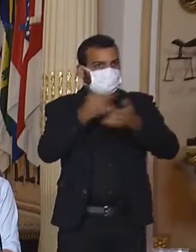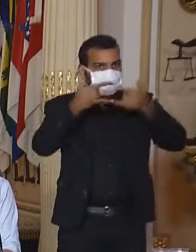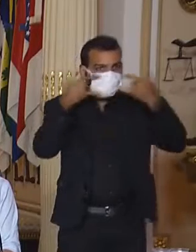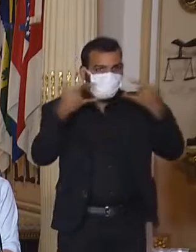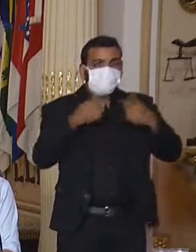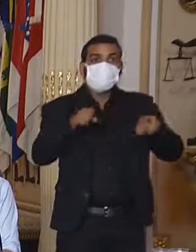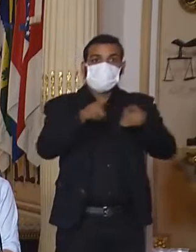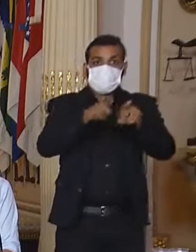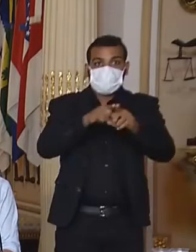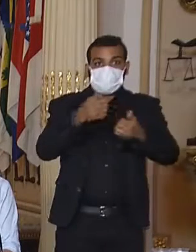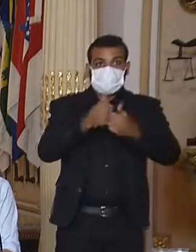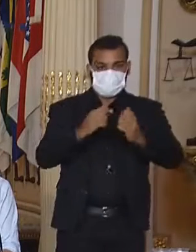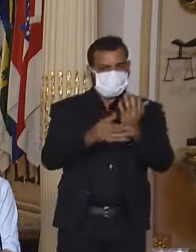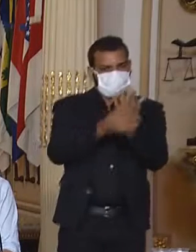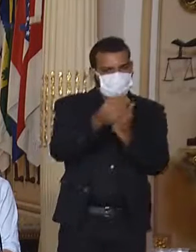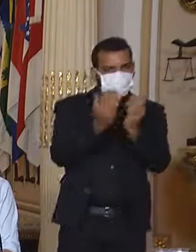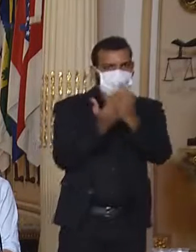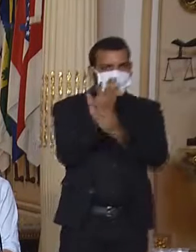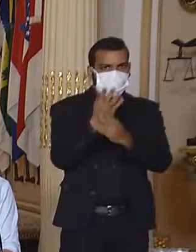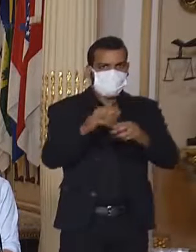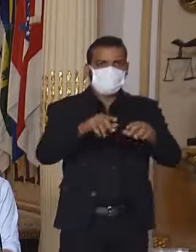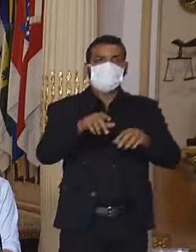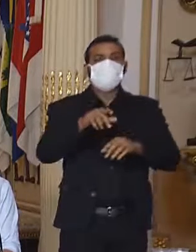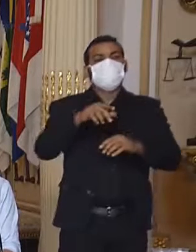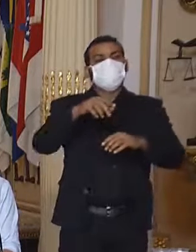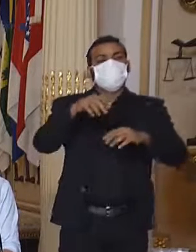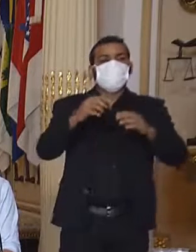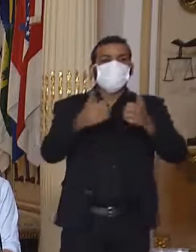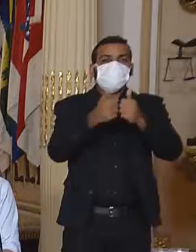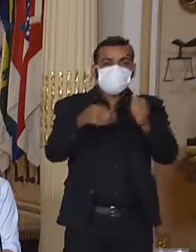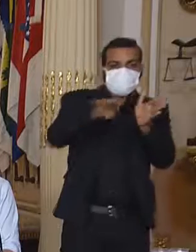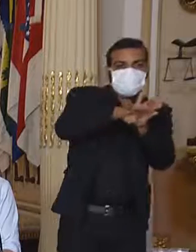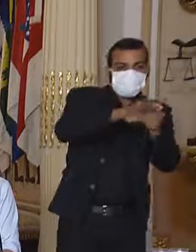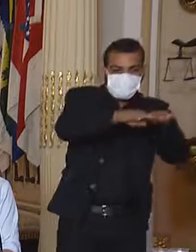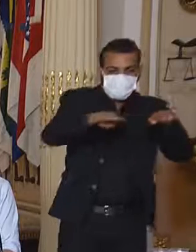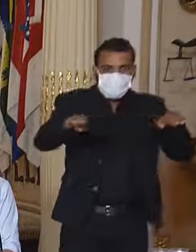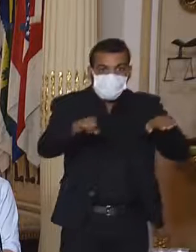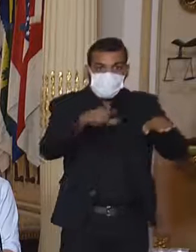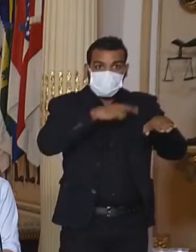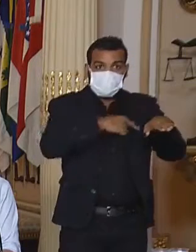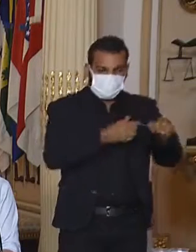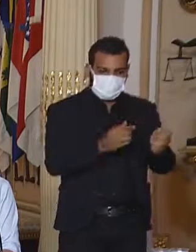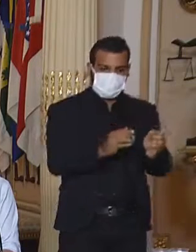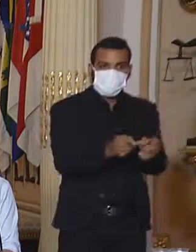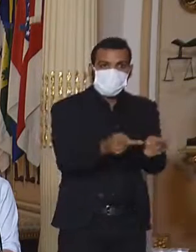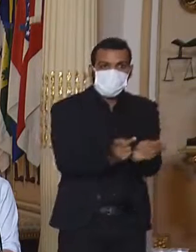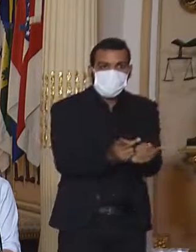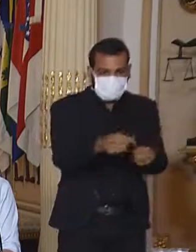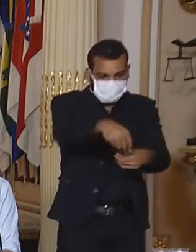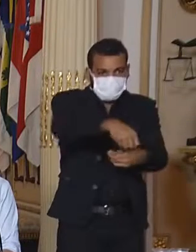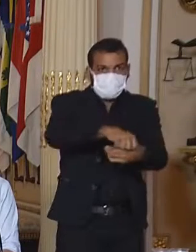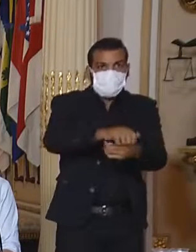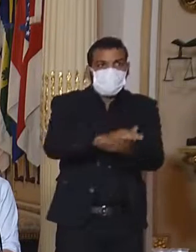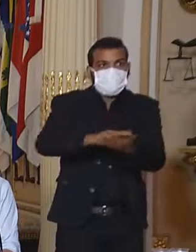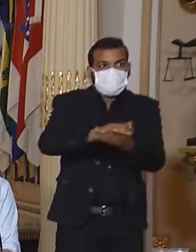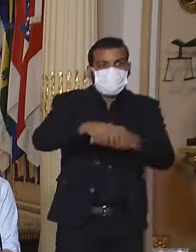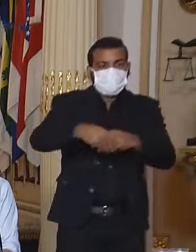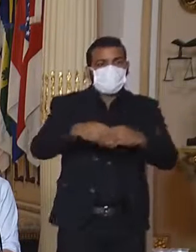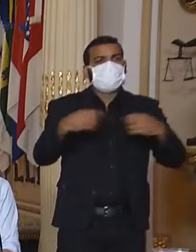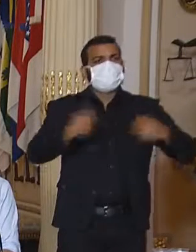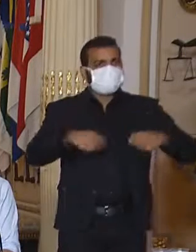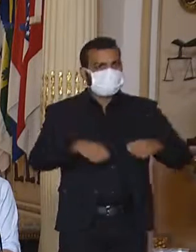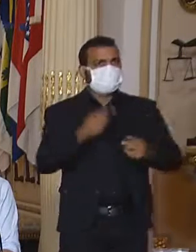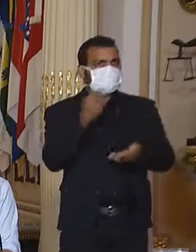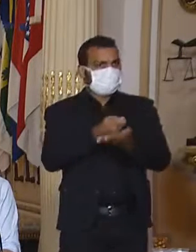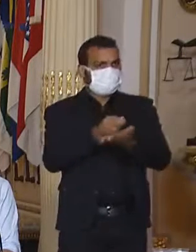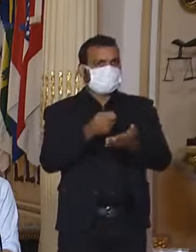fazer a higienização das mãos. Aumentamos o número de fiscais e de policiamento para tentar, de fato, organizar a fila nos